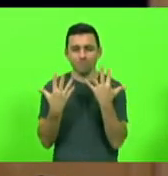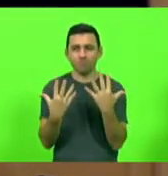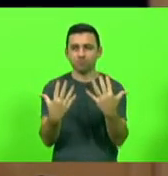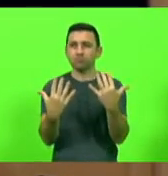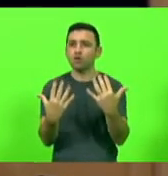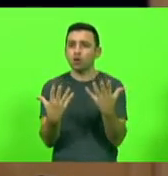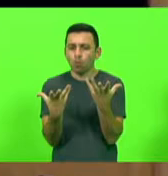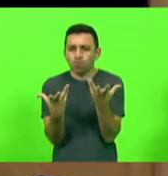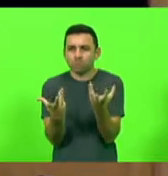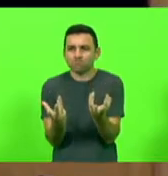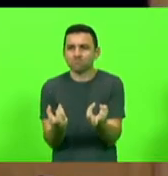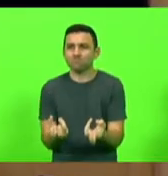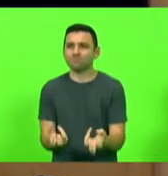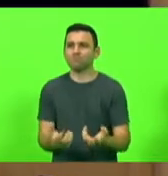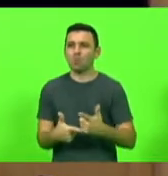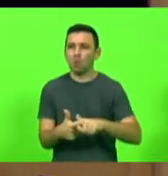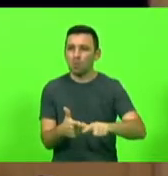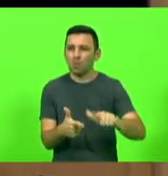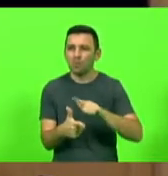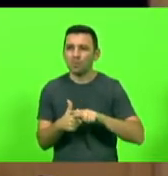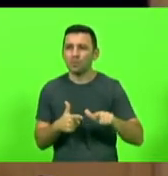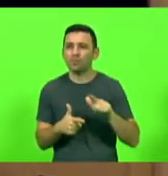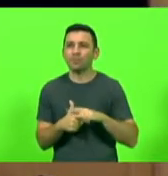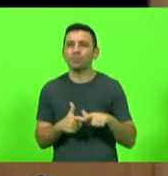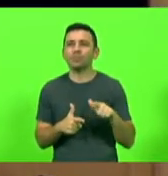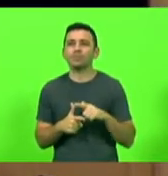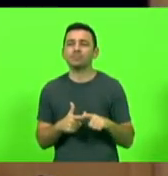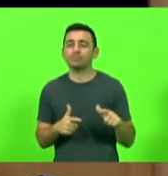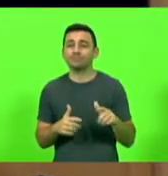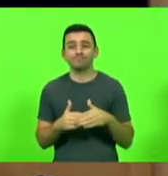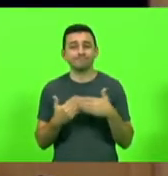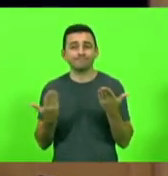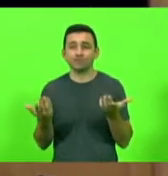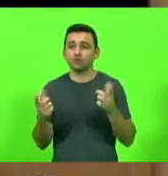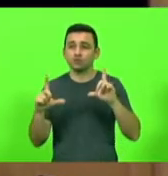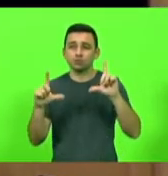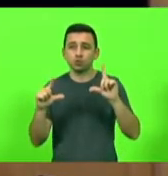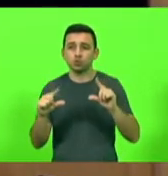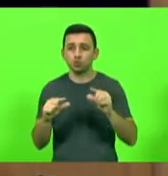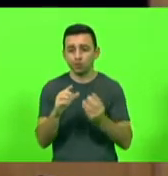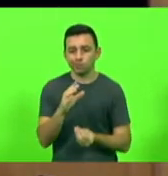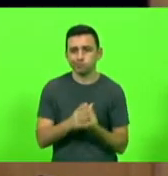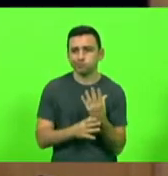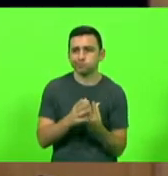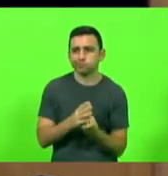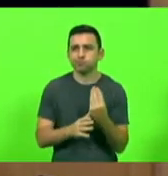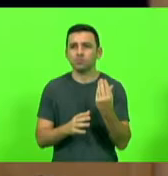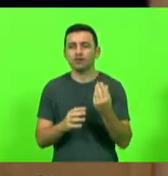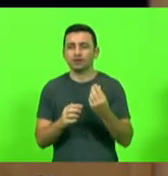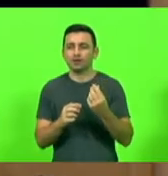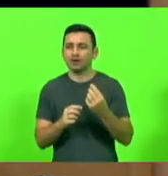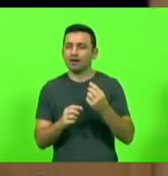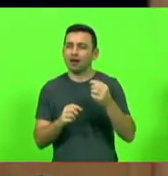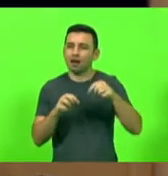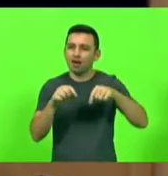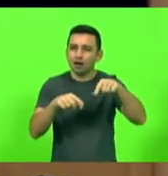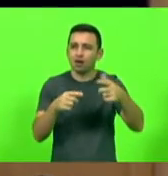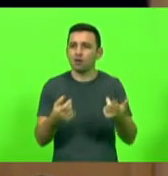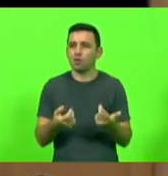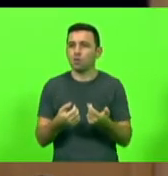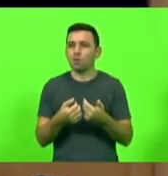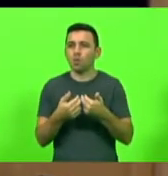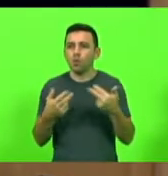pastagens e, consequentemente, diminuindo a produção de grãos, de leite, enfim,